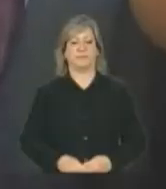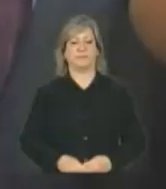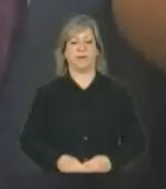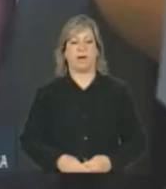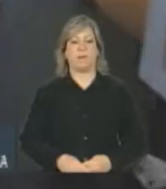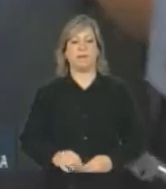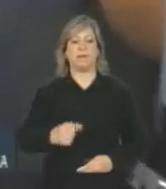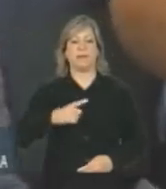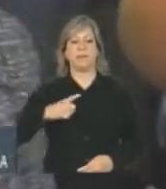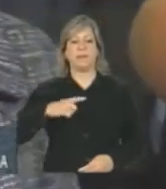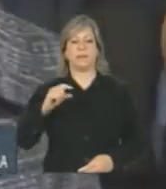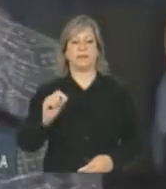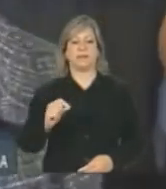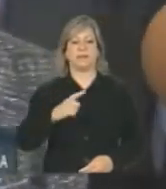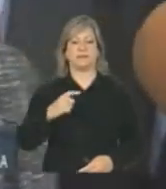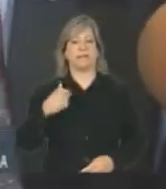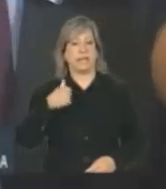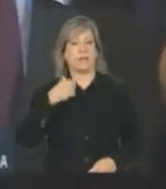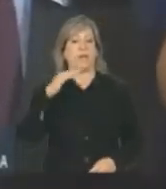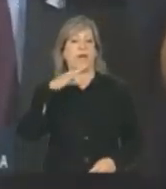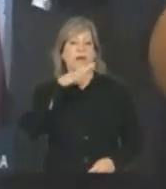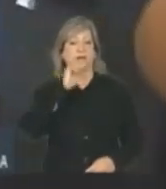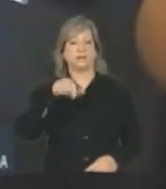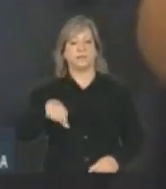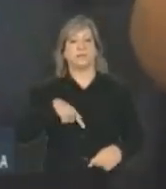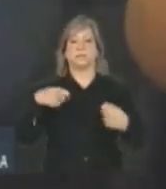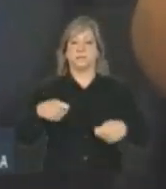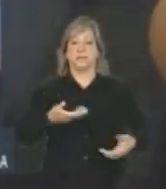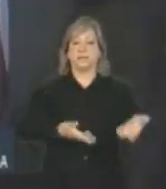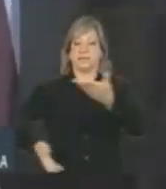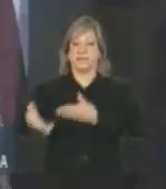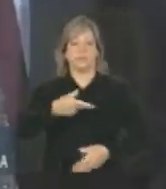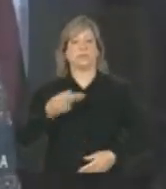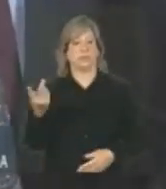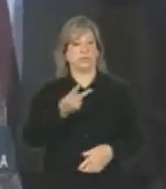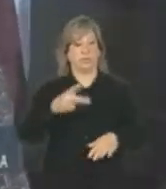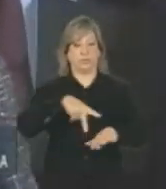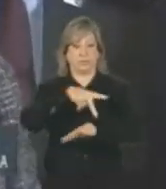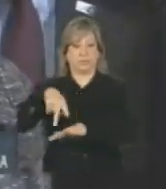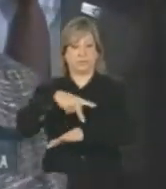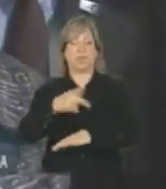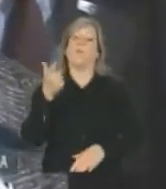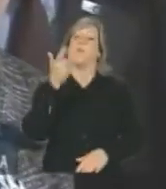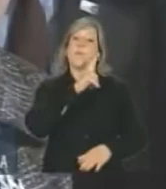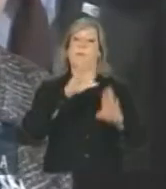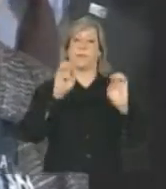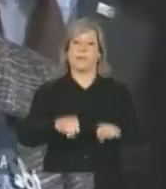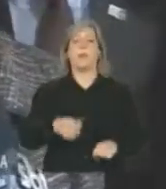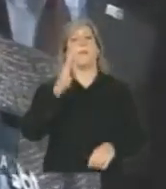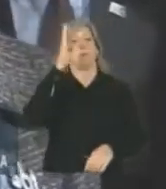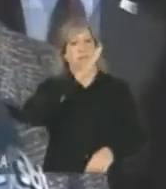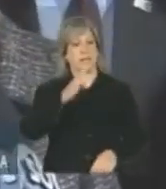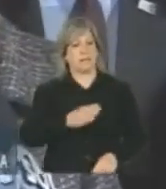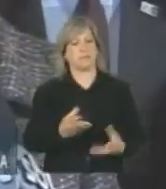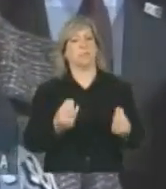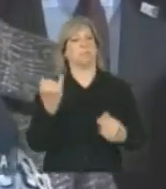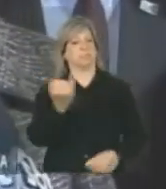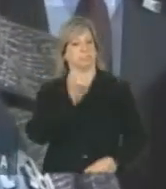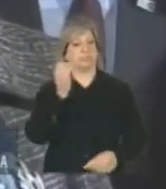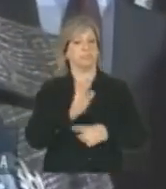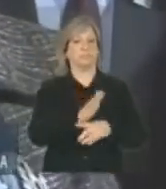Eu acho que sempre tem de ser uma relação que as duas partes ganhem. Acho que tanto que o Brasil é importante,